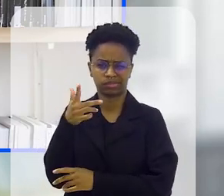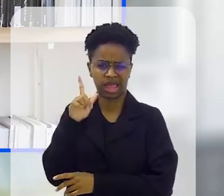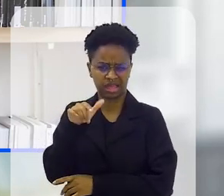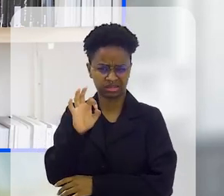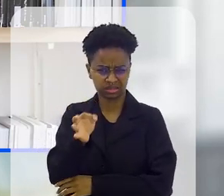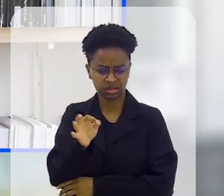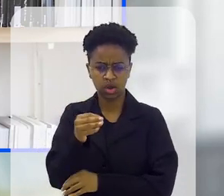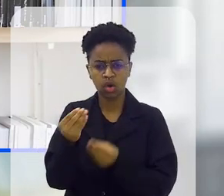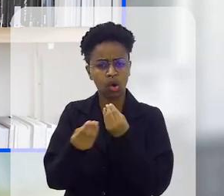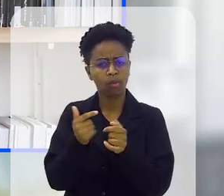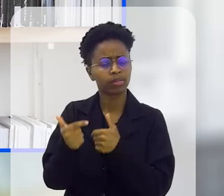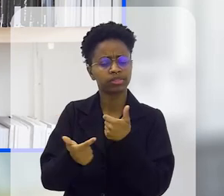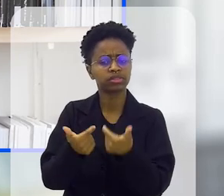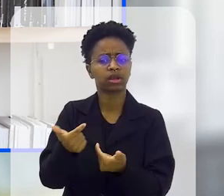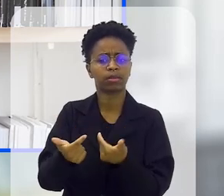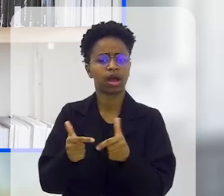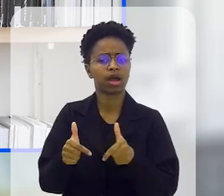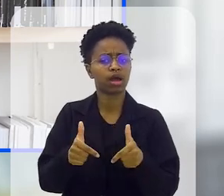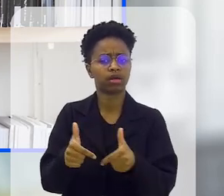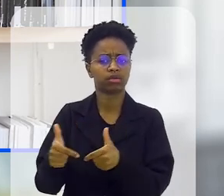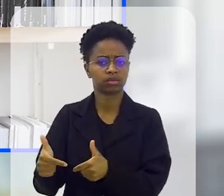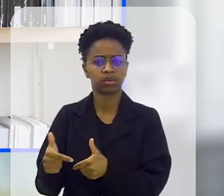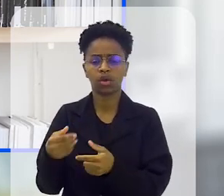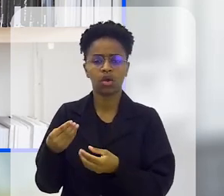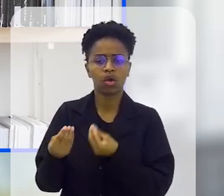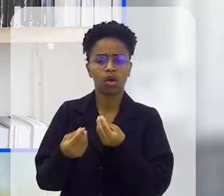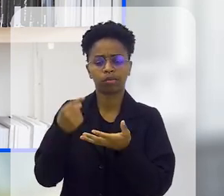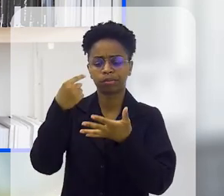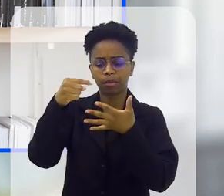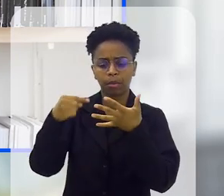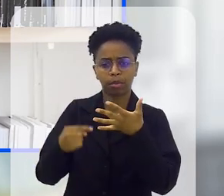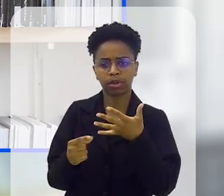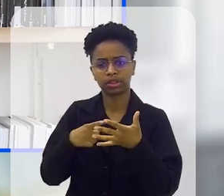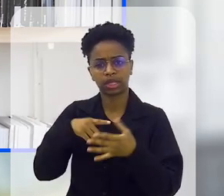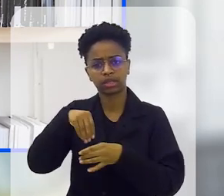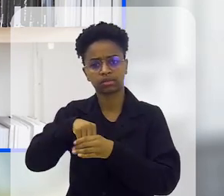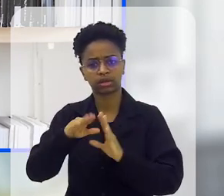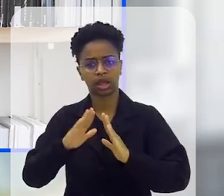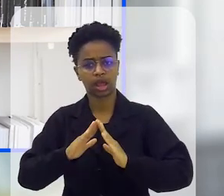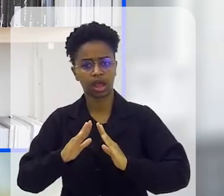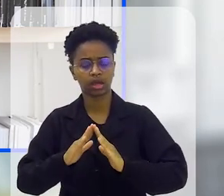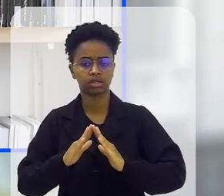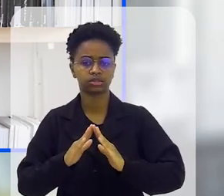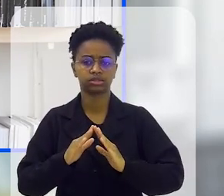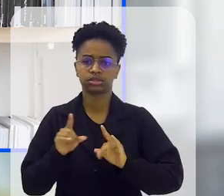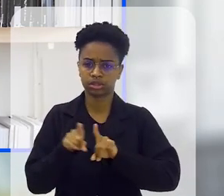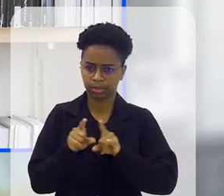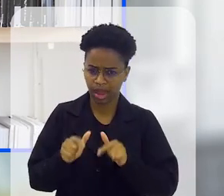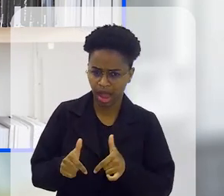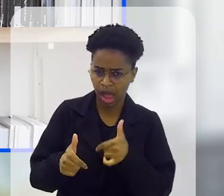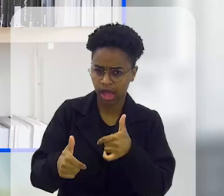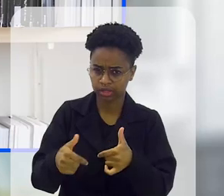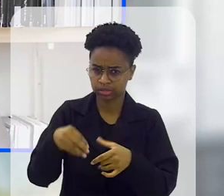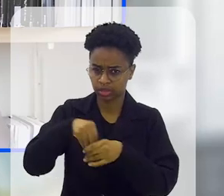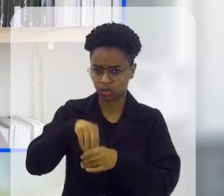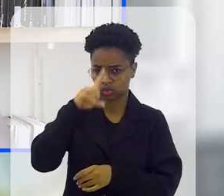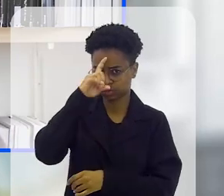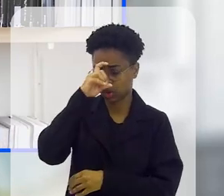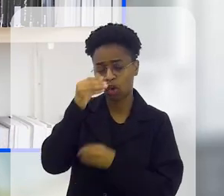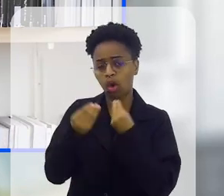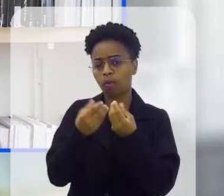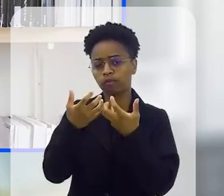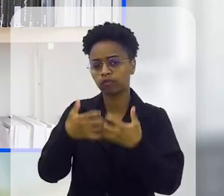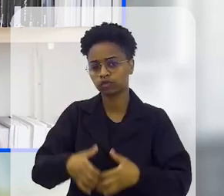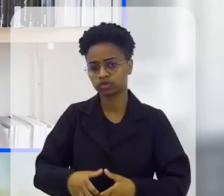pacientes, quais são os outros tipos de trabalho que vocês desenvolvem aí na casa, vocês atuam também nas unidades